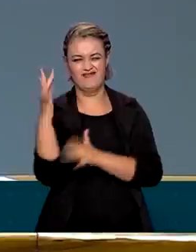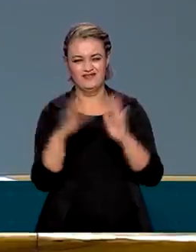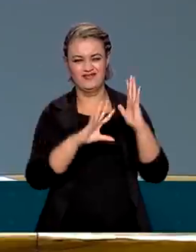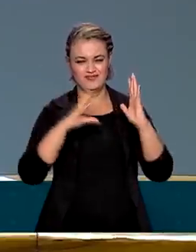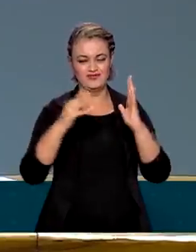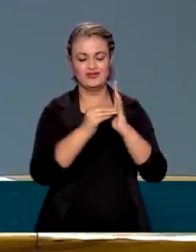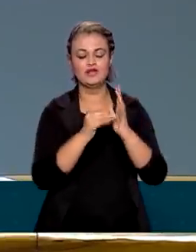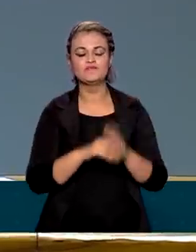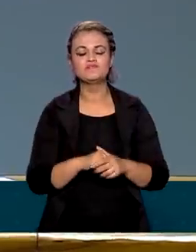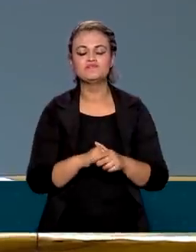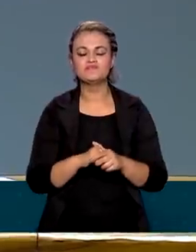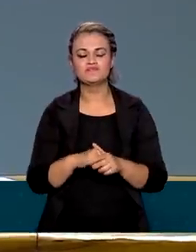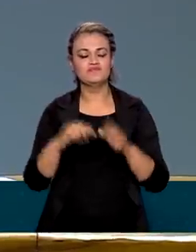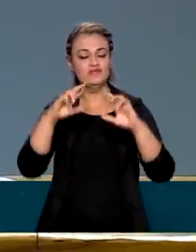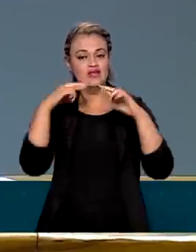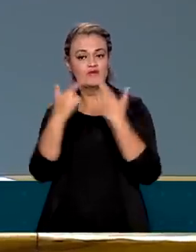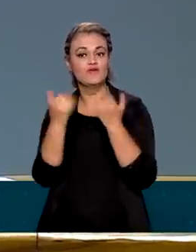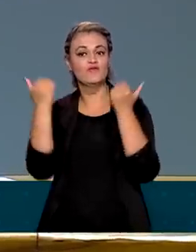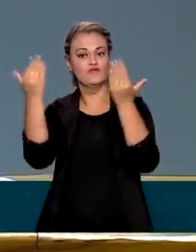Nas nossas reuniões lá fora,